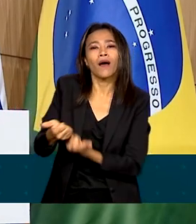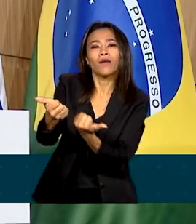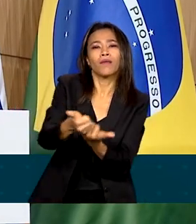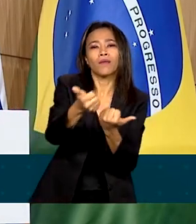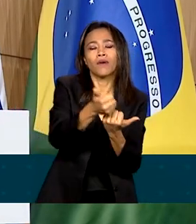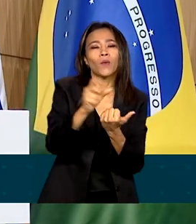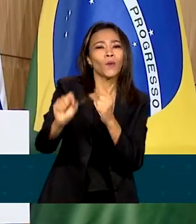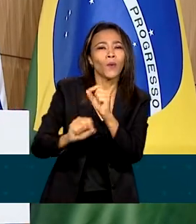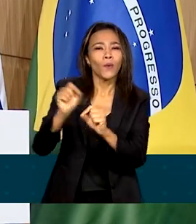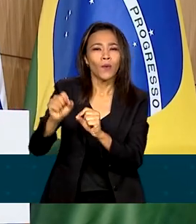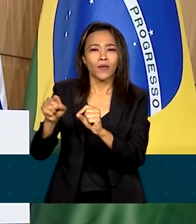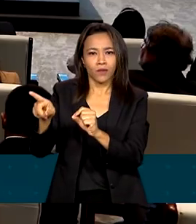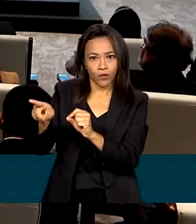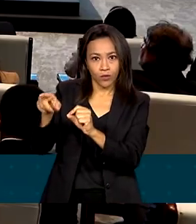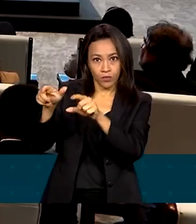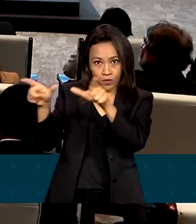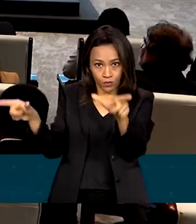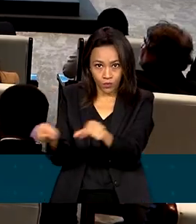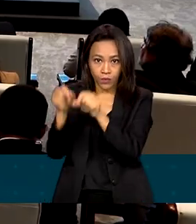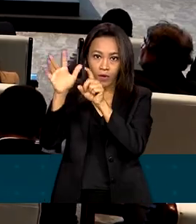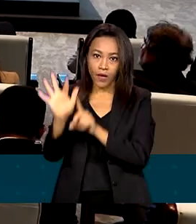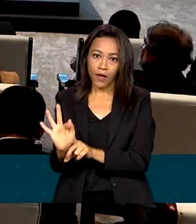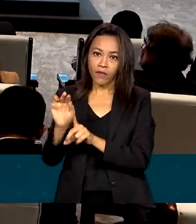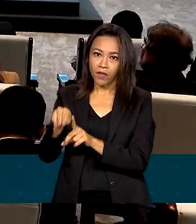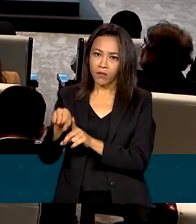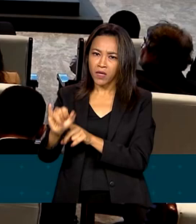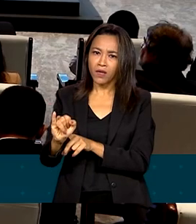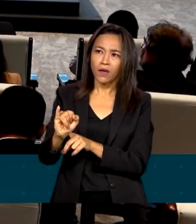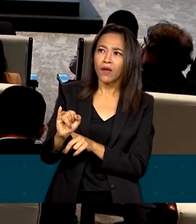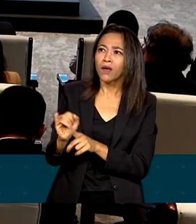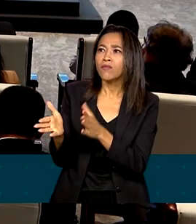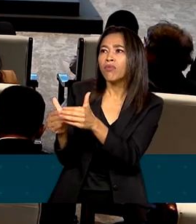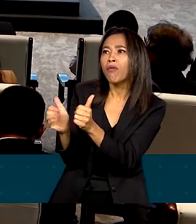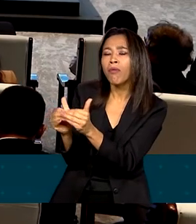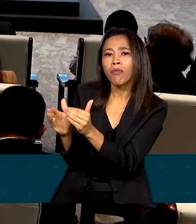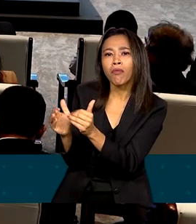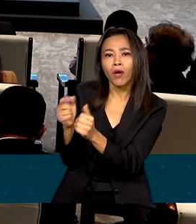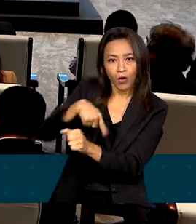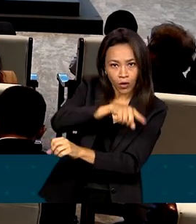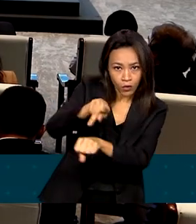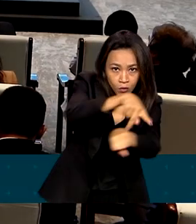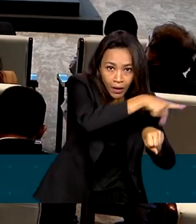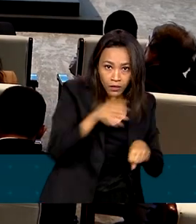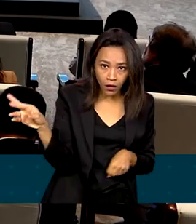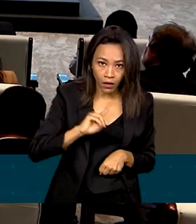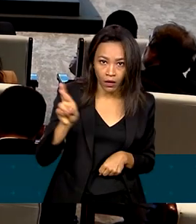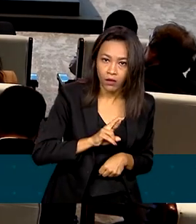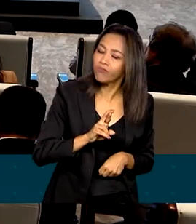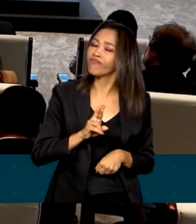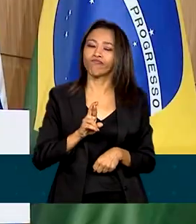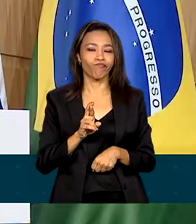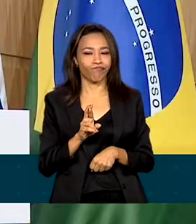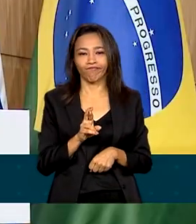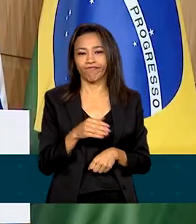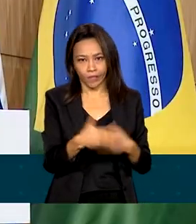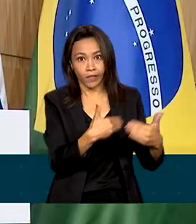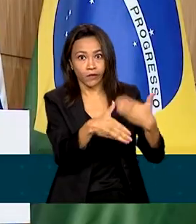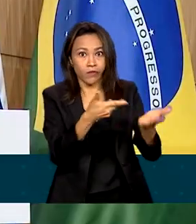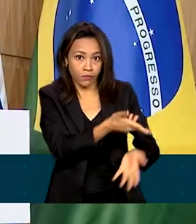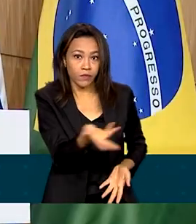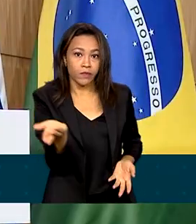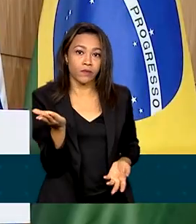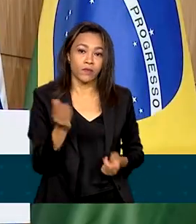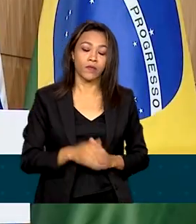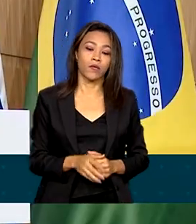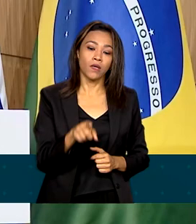crédito, como o FMI, que nem sempre atendem às necessidades dos países em desenvolvimento. Os bancos do